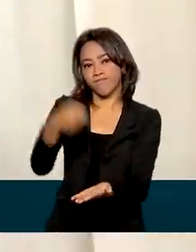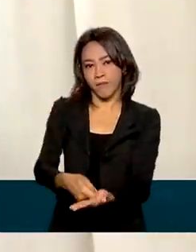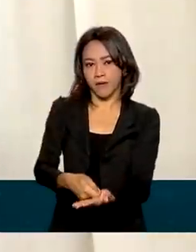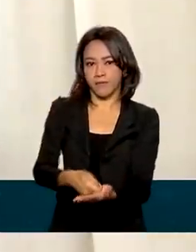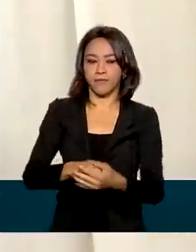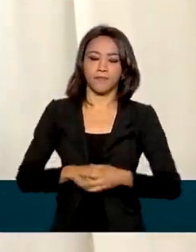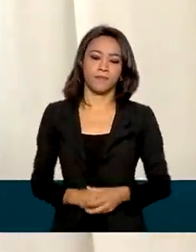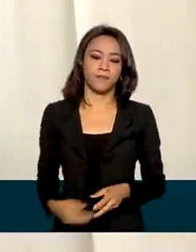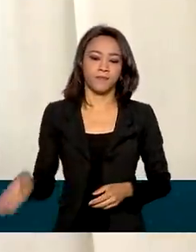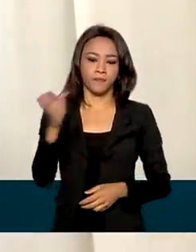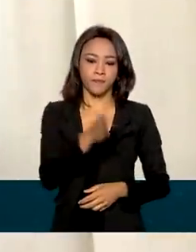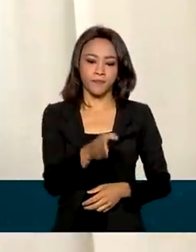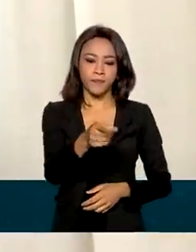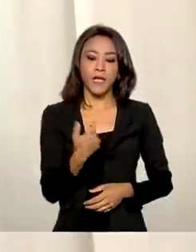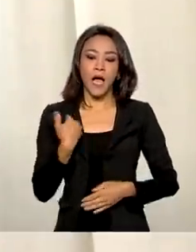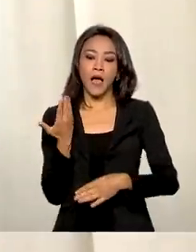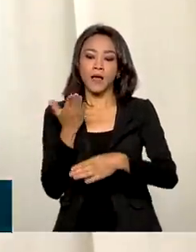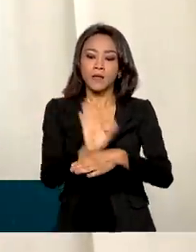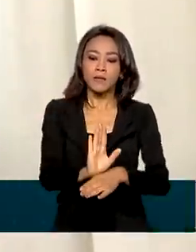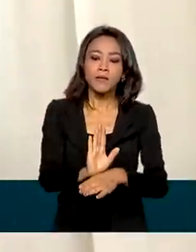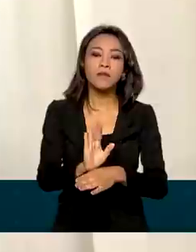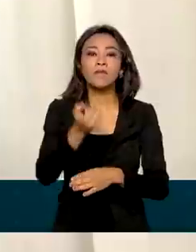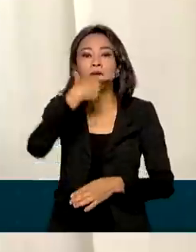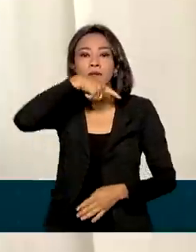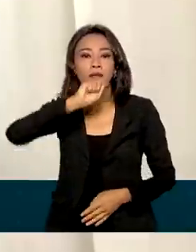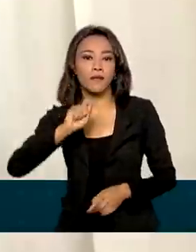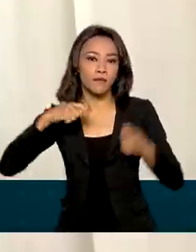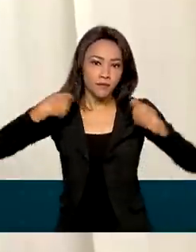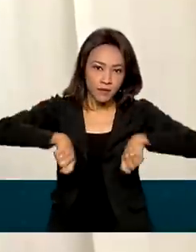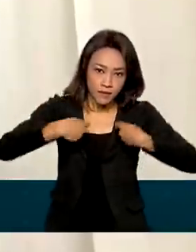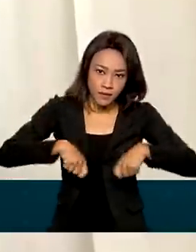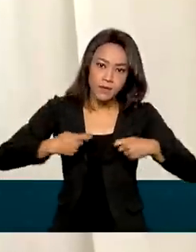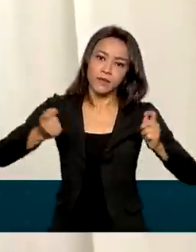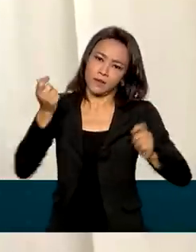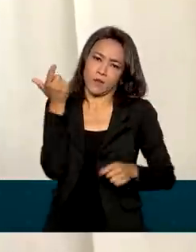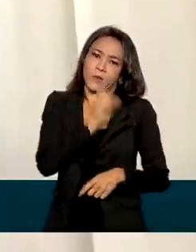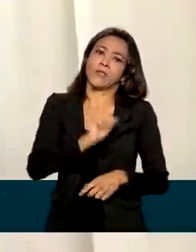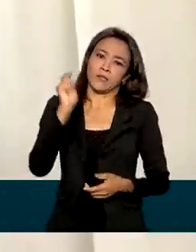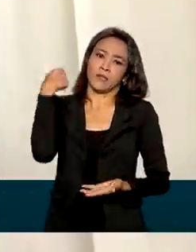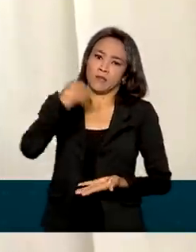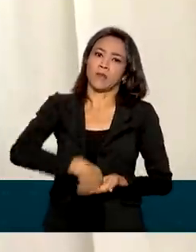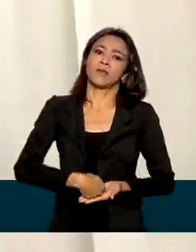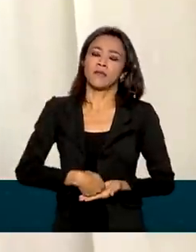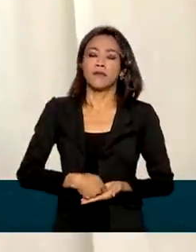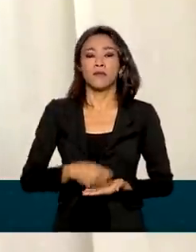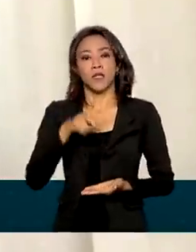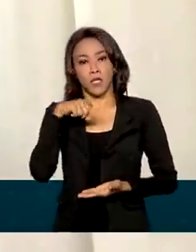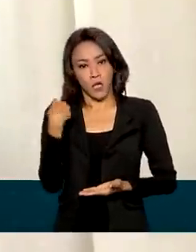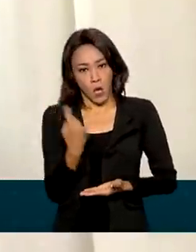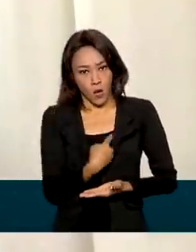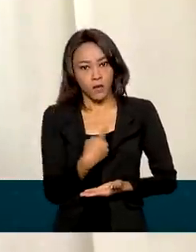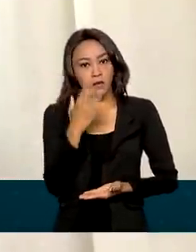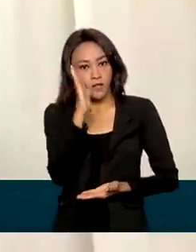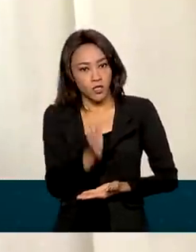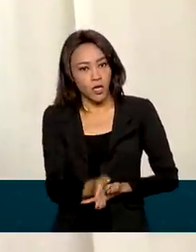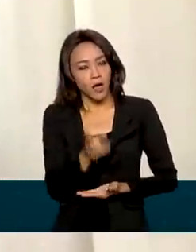Ajudar quem mais precisa e tem condição de pagar, como nós vimos,